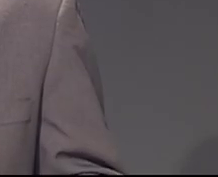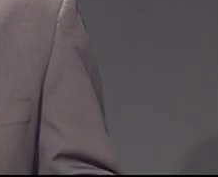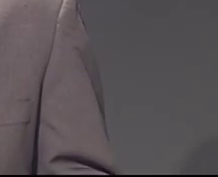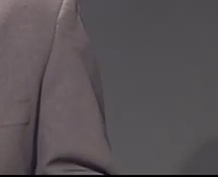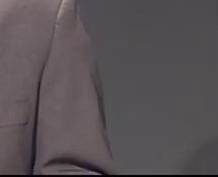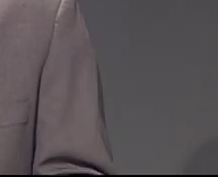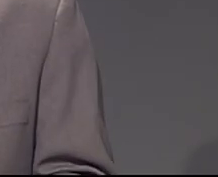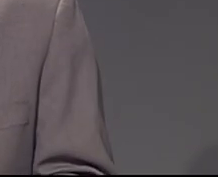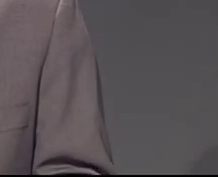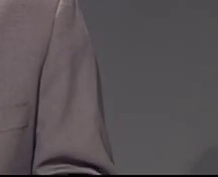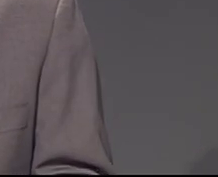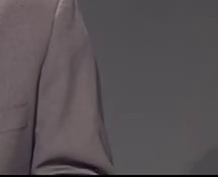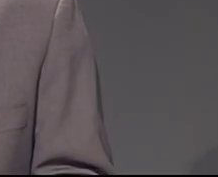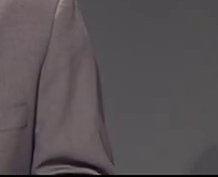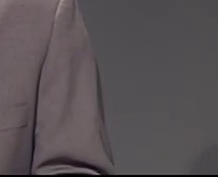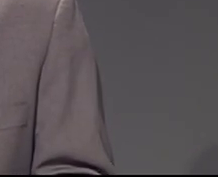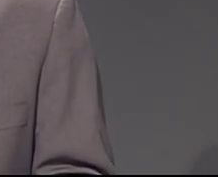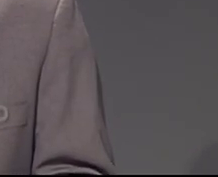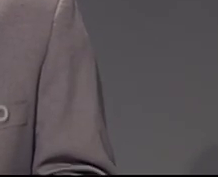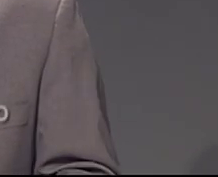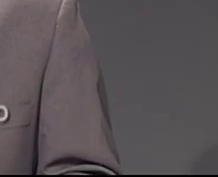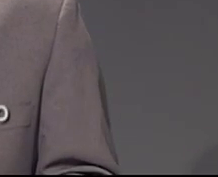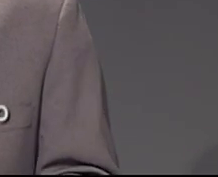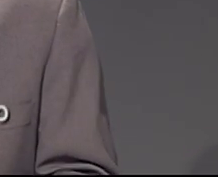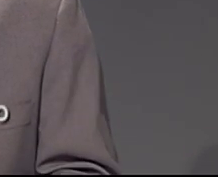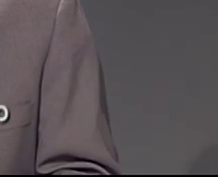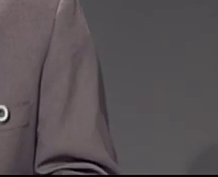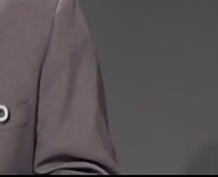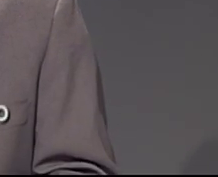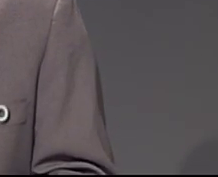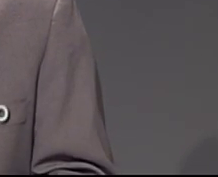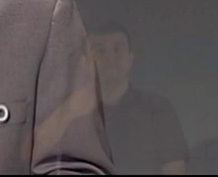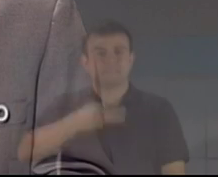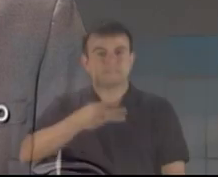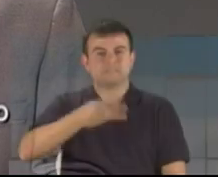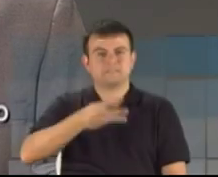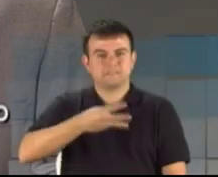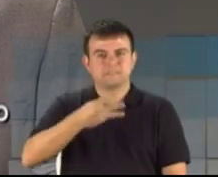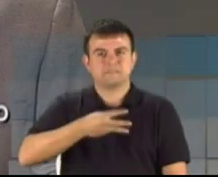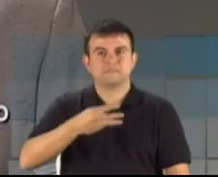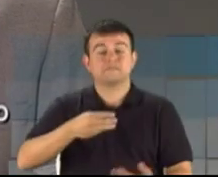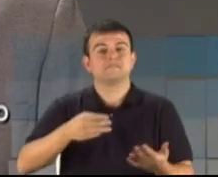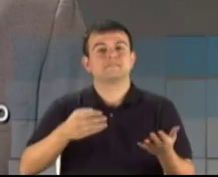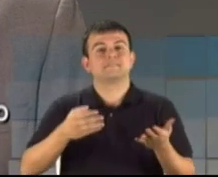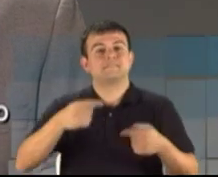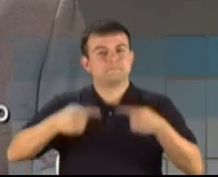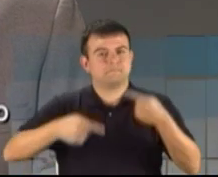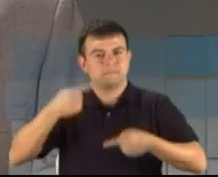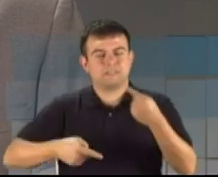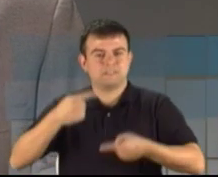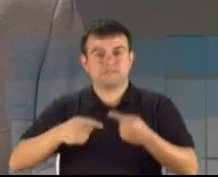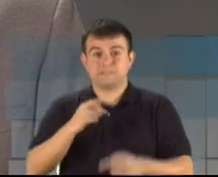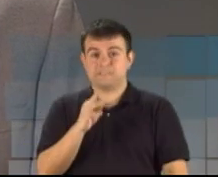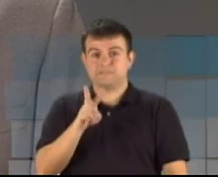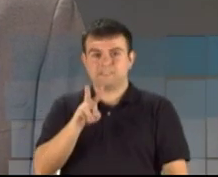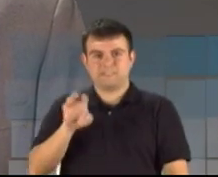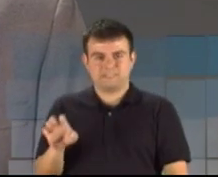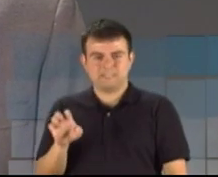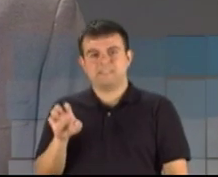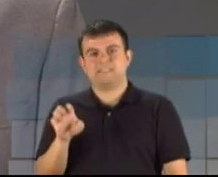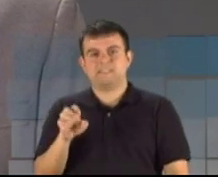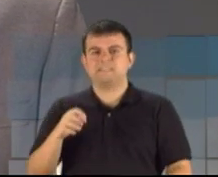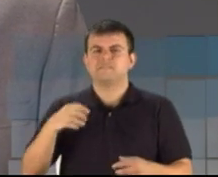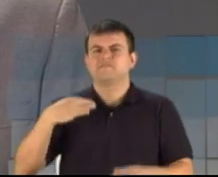Voltamos para a terceira parte do debate que a TVE e a Rádio FM Cultura promovem com os candidatos a vice-governador.